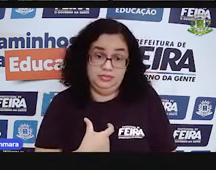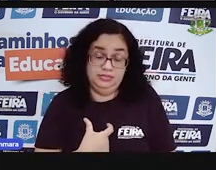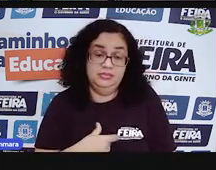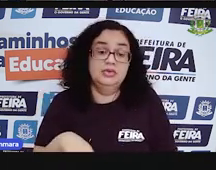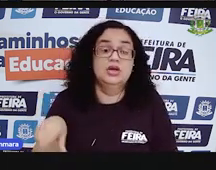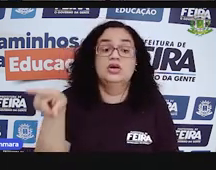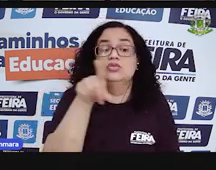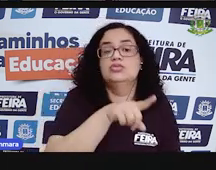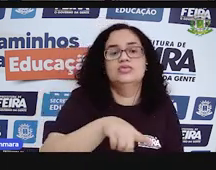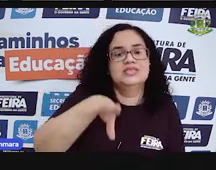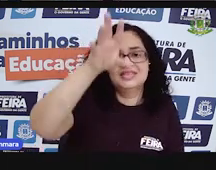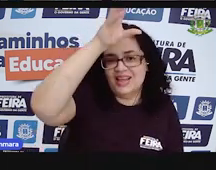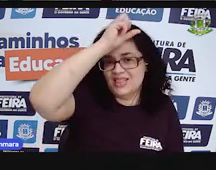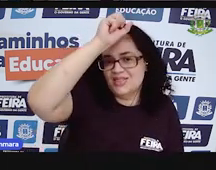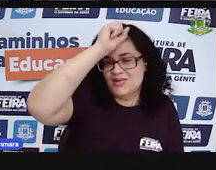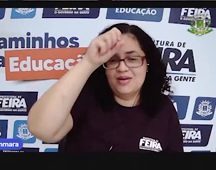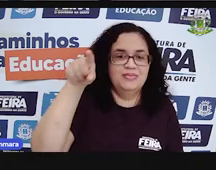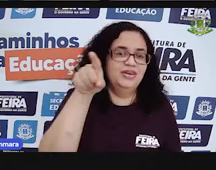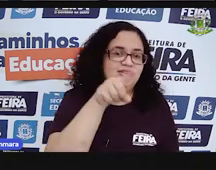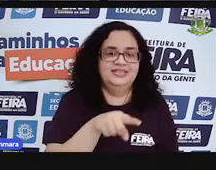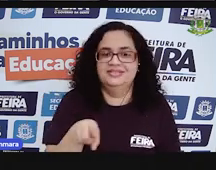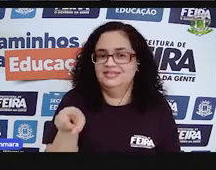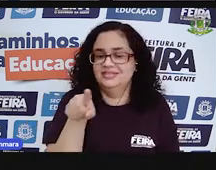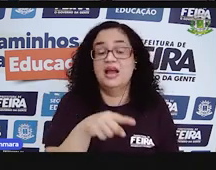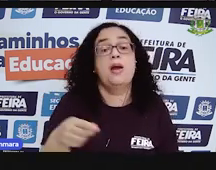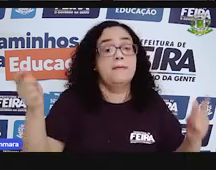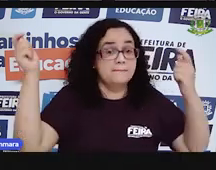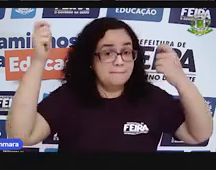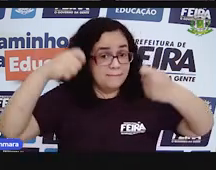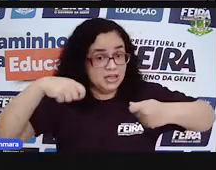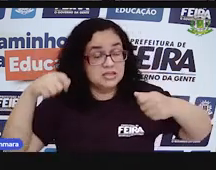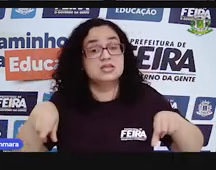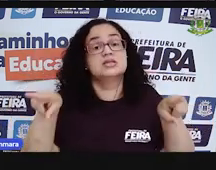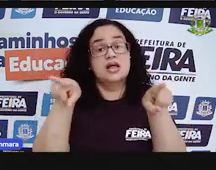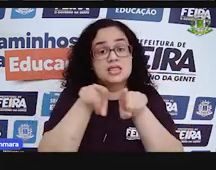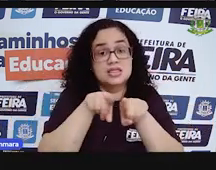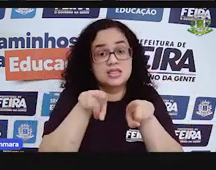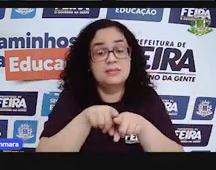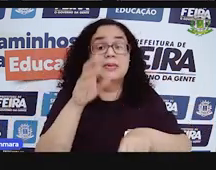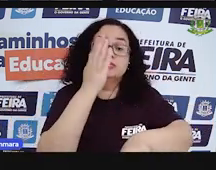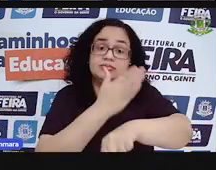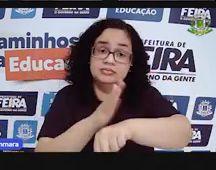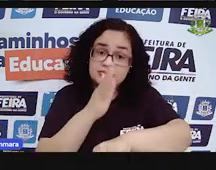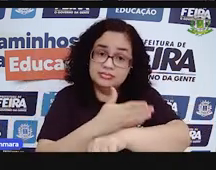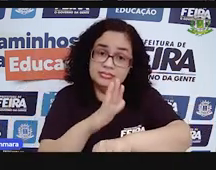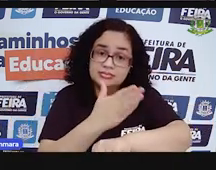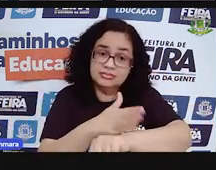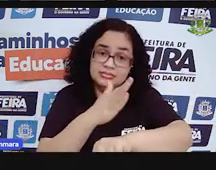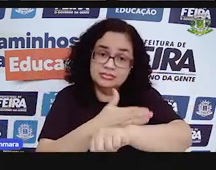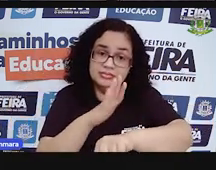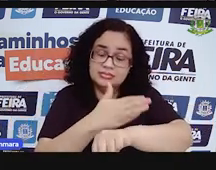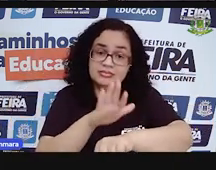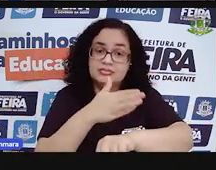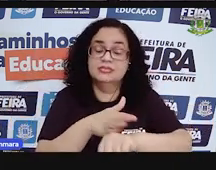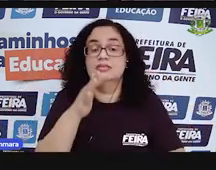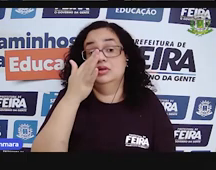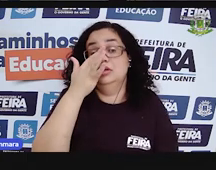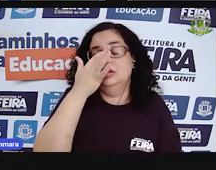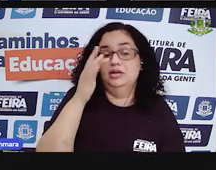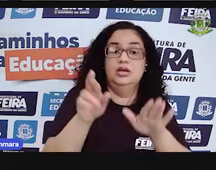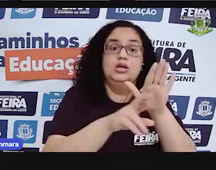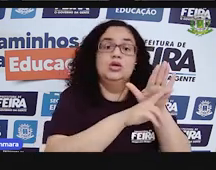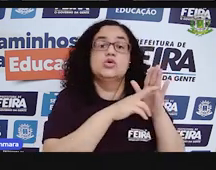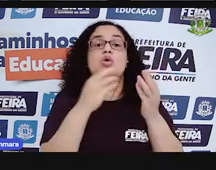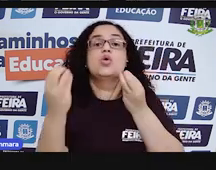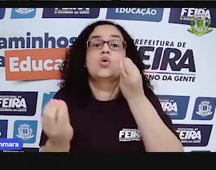você não aprende. É preciso você também praticar um pouquinho isso daí. Eu mostrei como